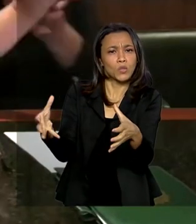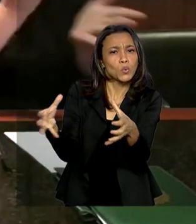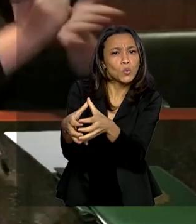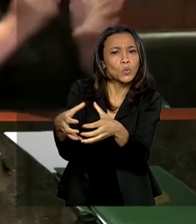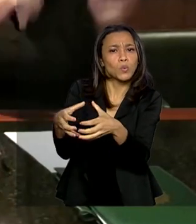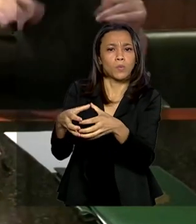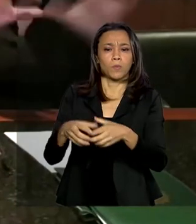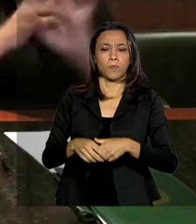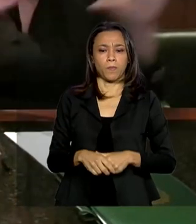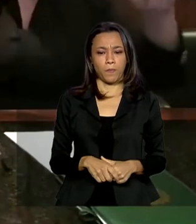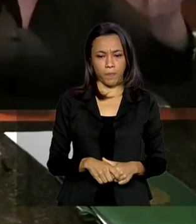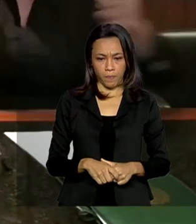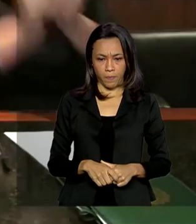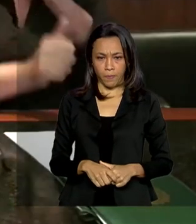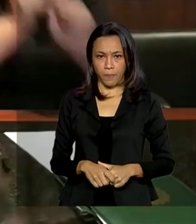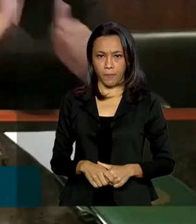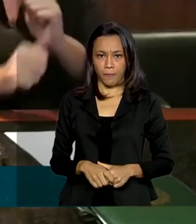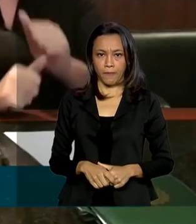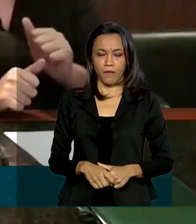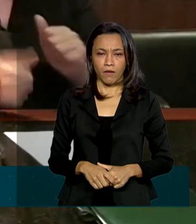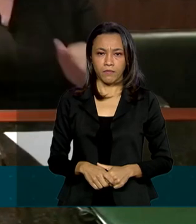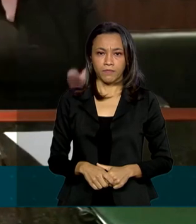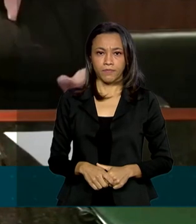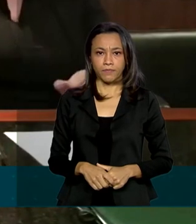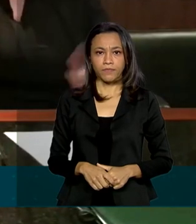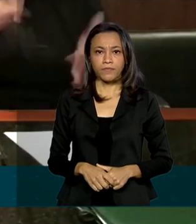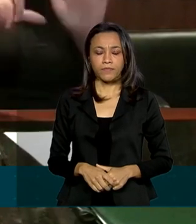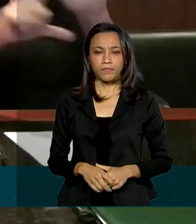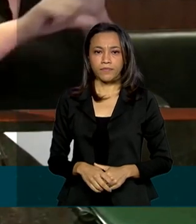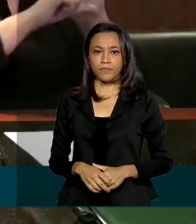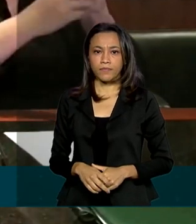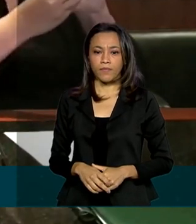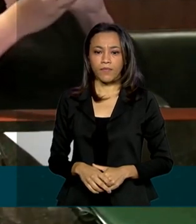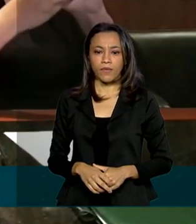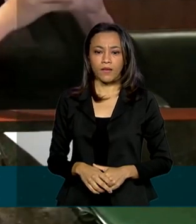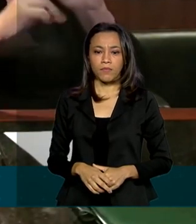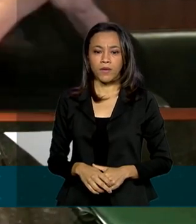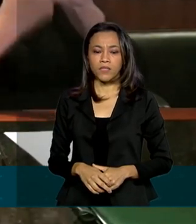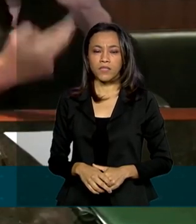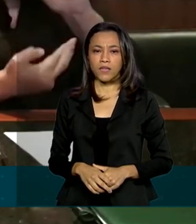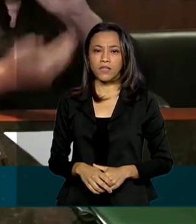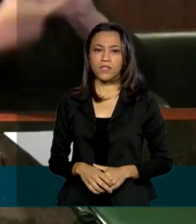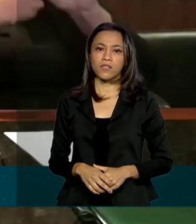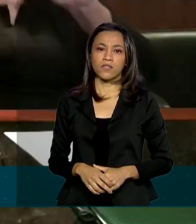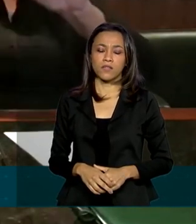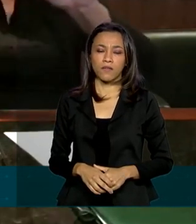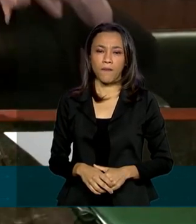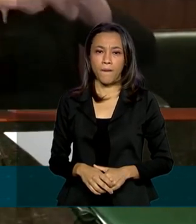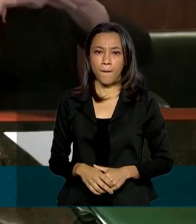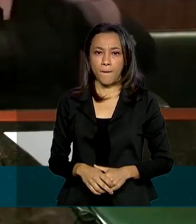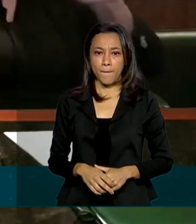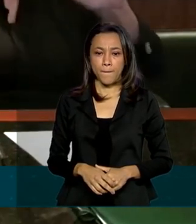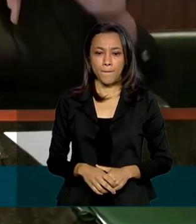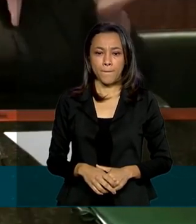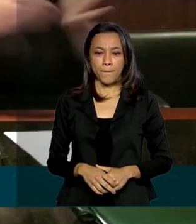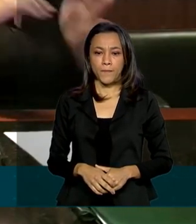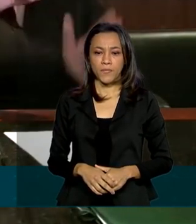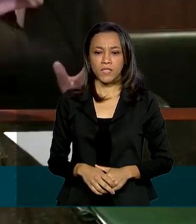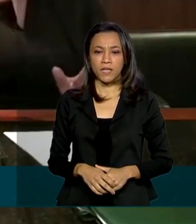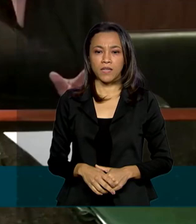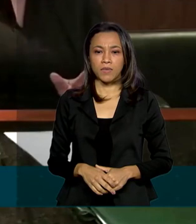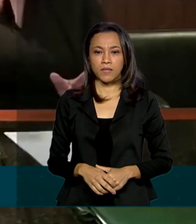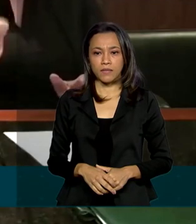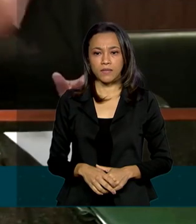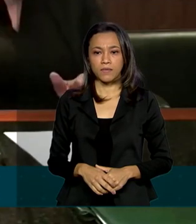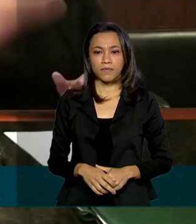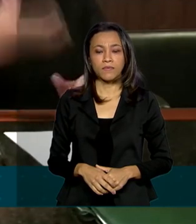nova regra de contrato vale até 31 de dezembro, onde vai durar então aquela que nós chamamos de estado